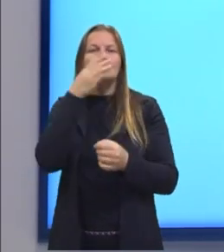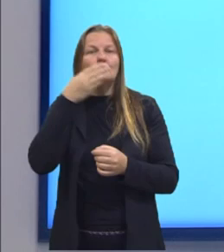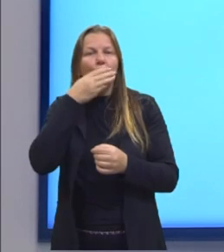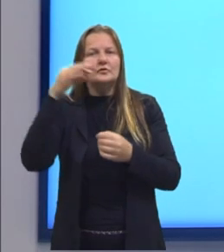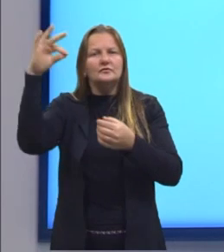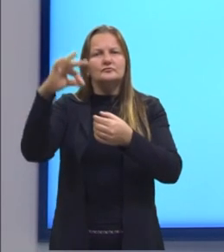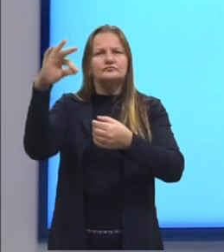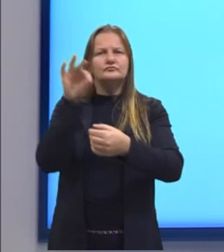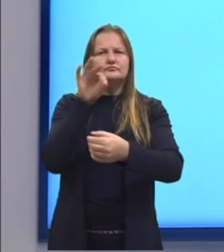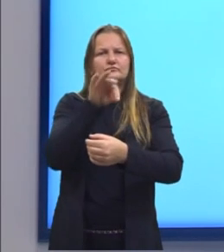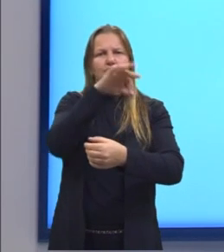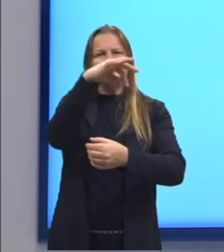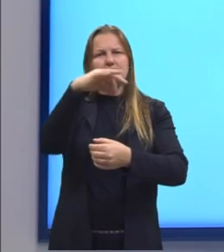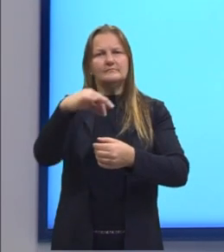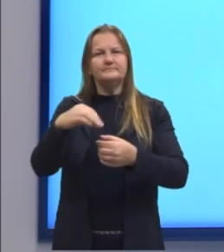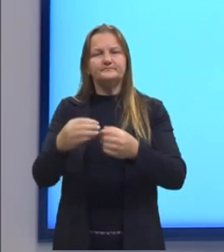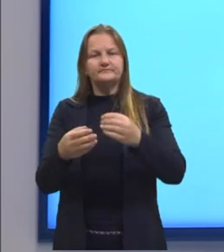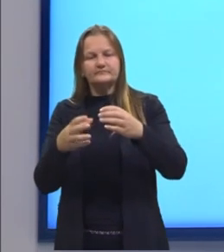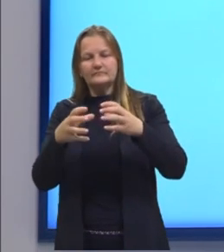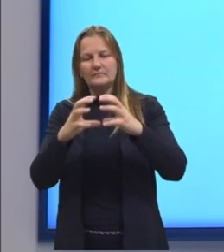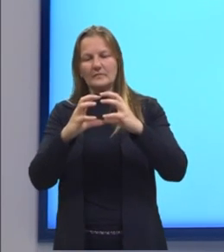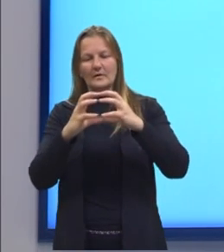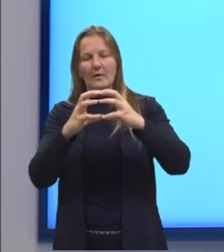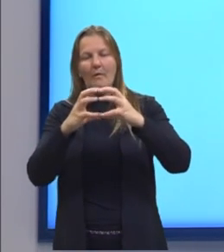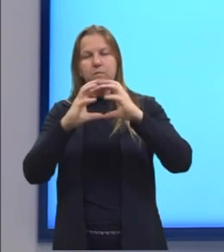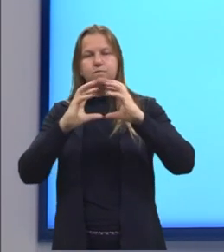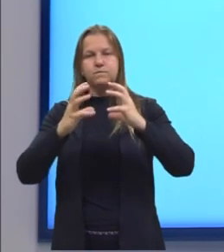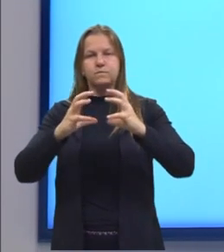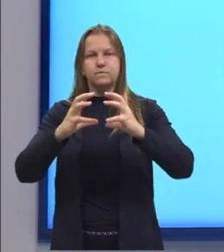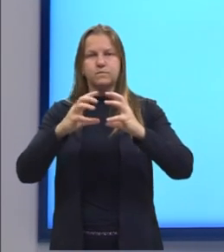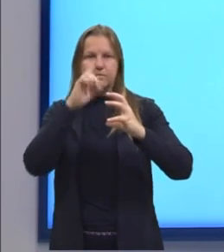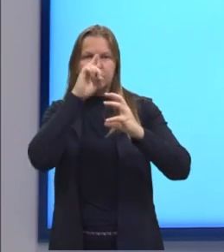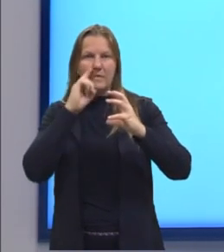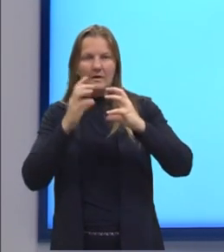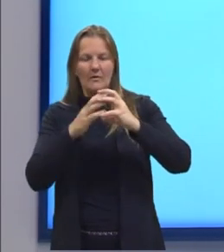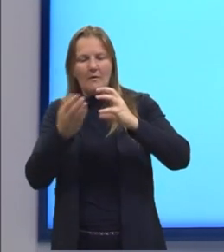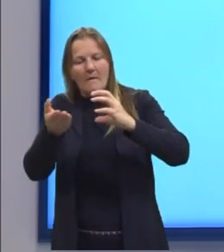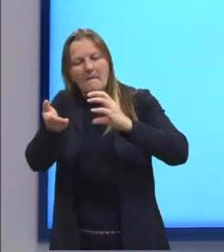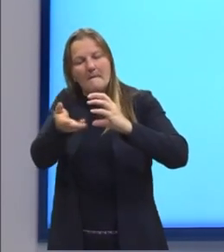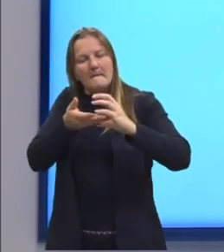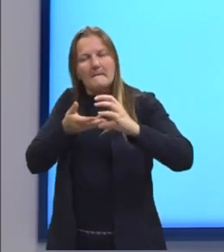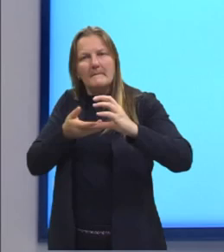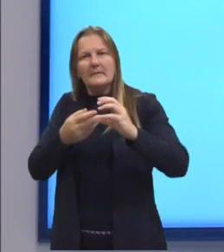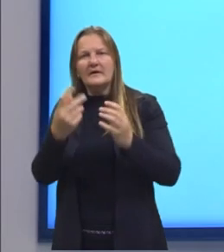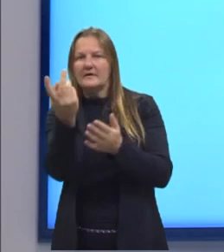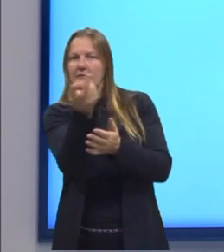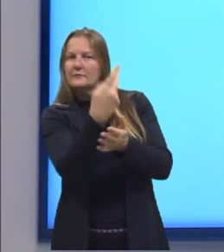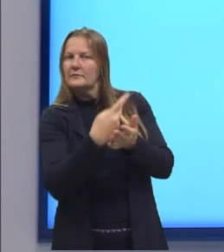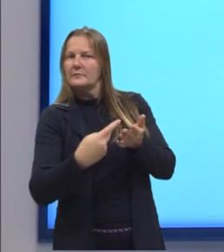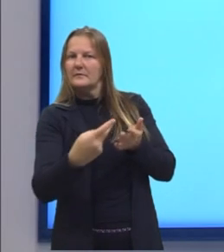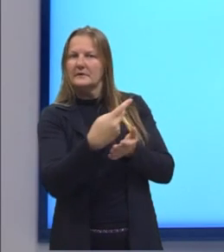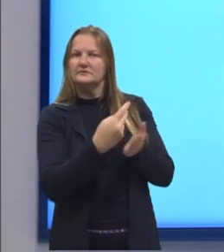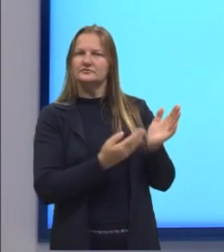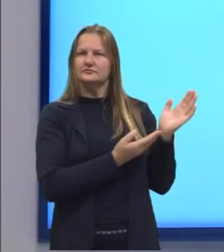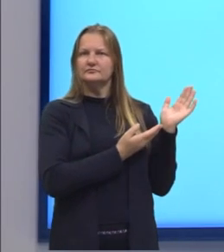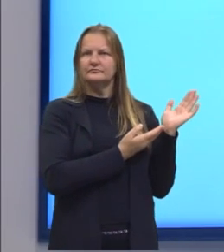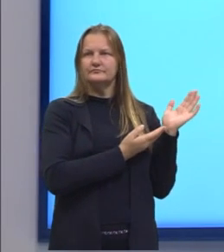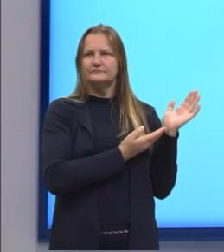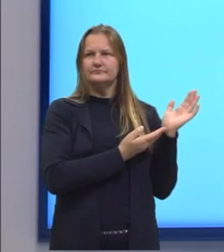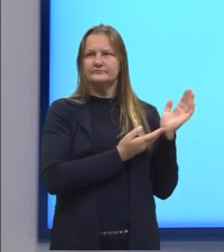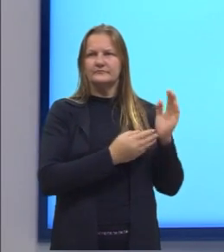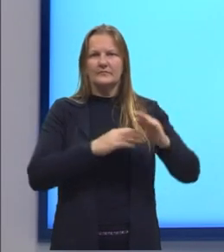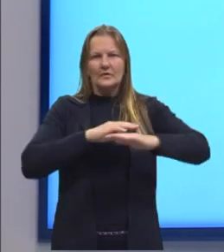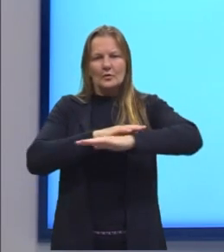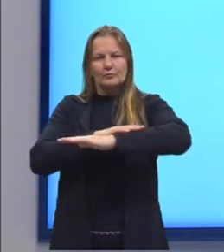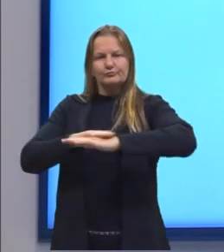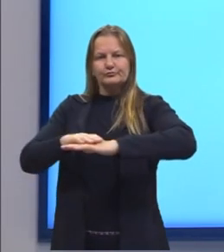Ele irá retirar uma calota esférica do melão conforme ilustra a figura e para garantir a estabilidade